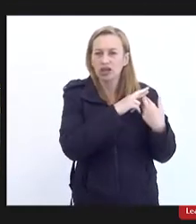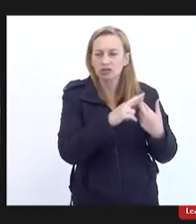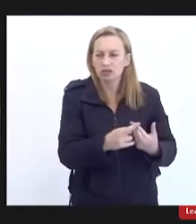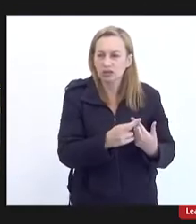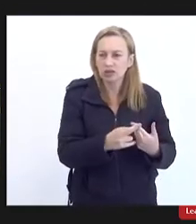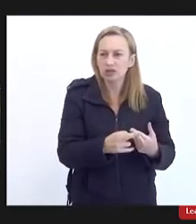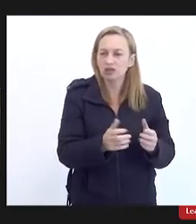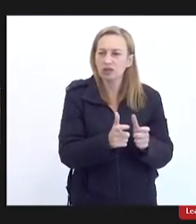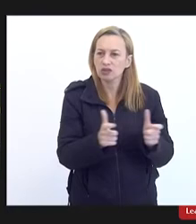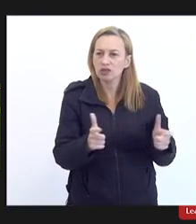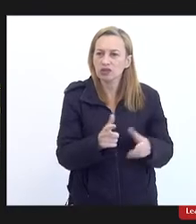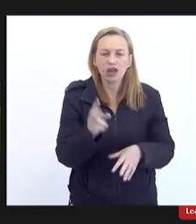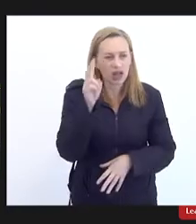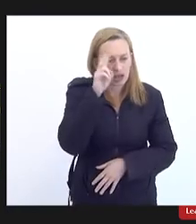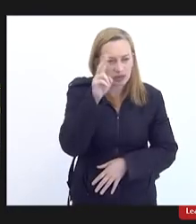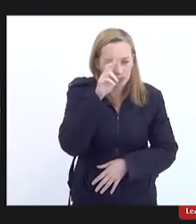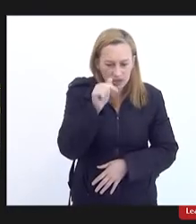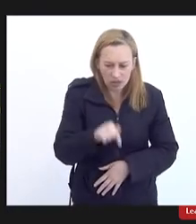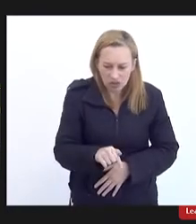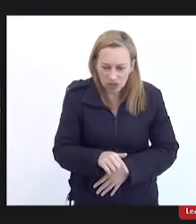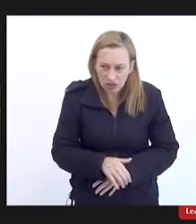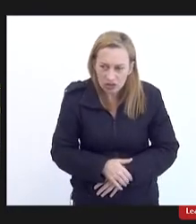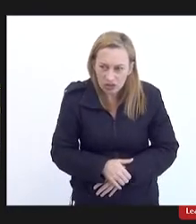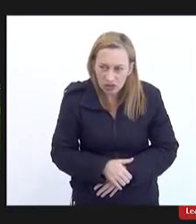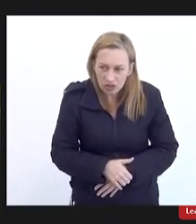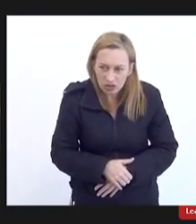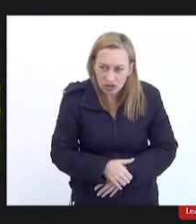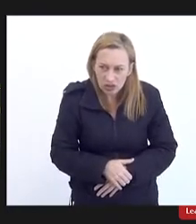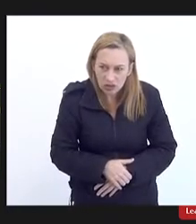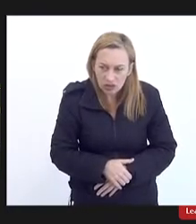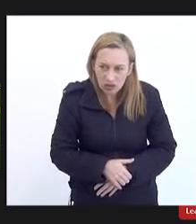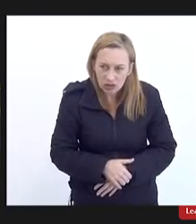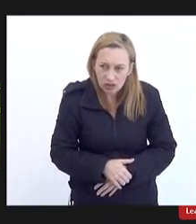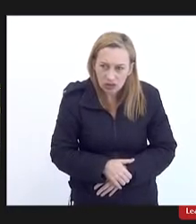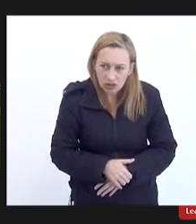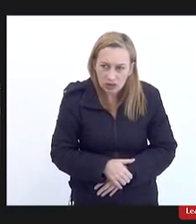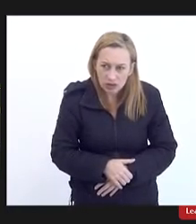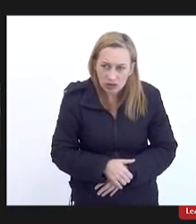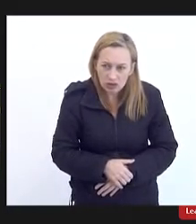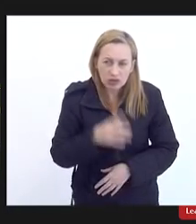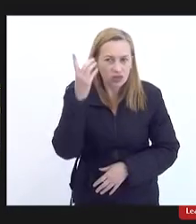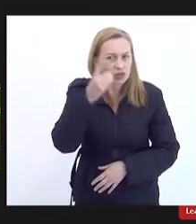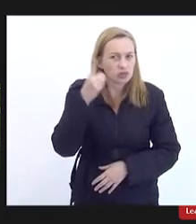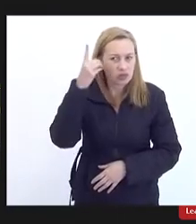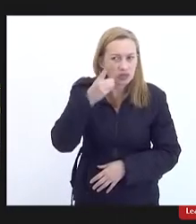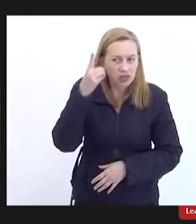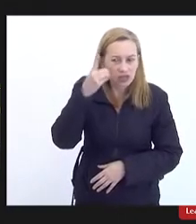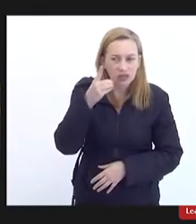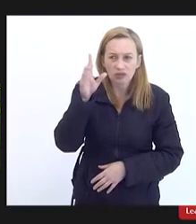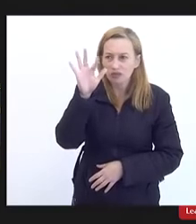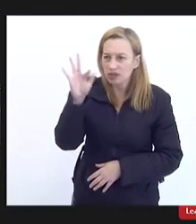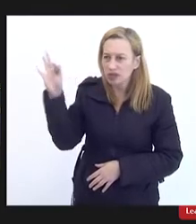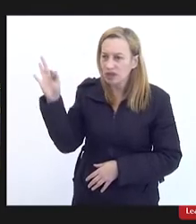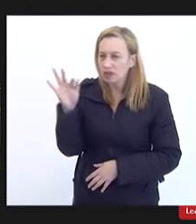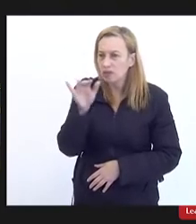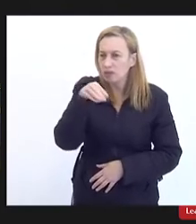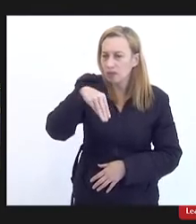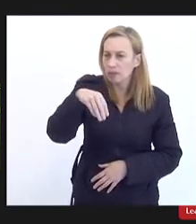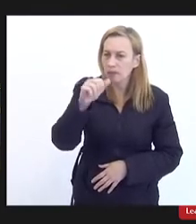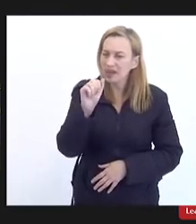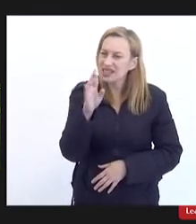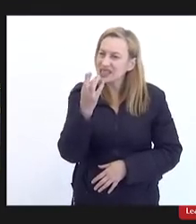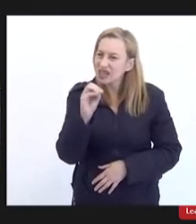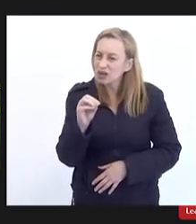fazer uma breve lembrança aqui a vocês o deputado hoje deputado federal Marcelo Freixo quando era deputado estadual na